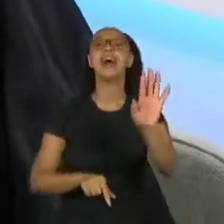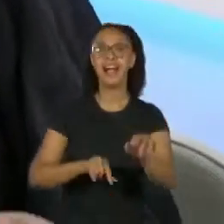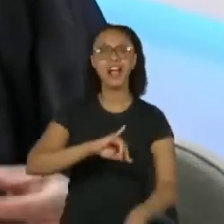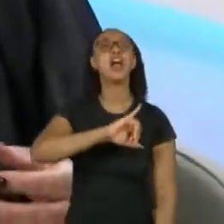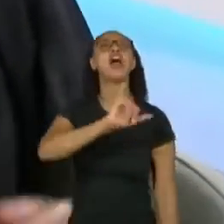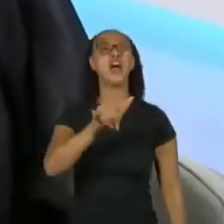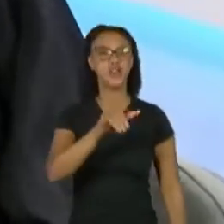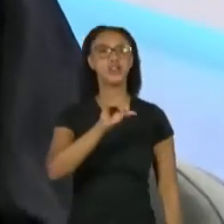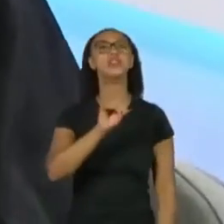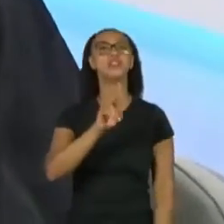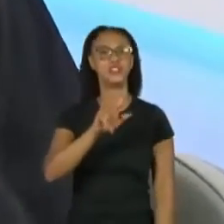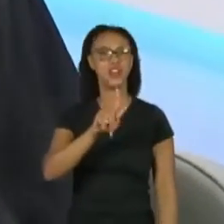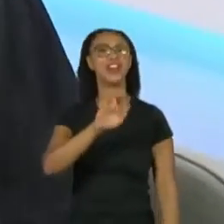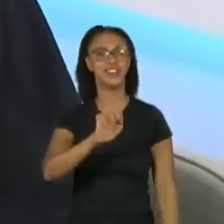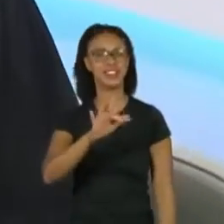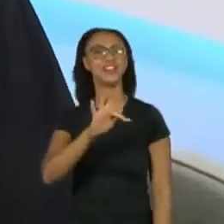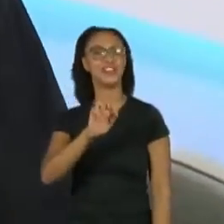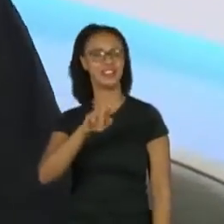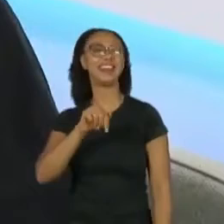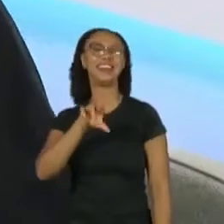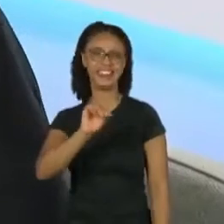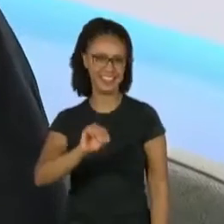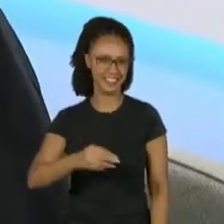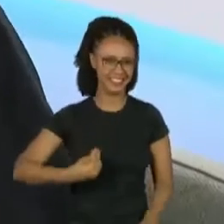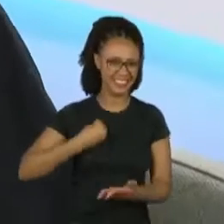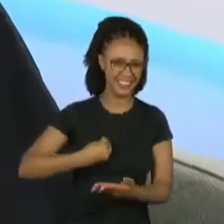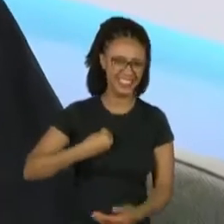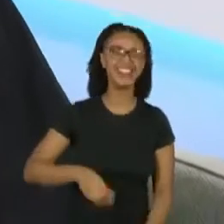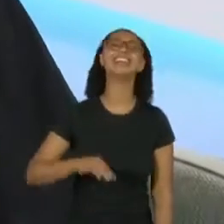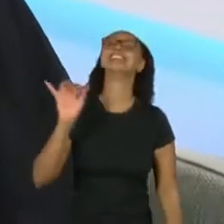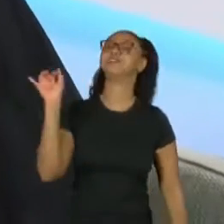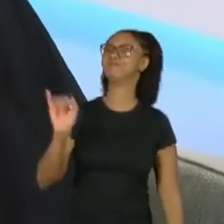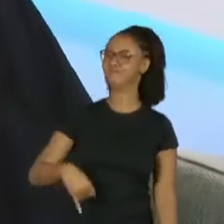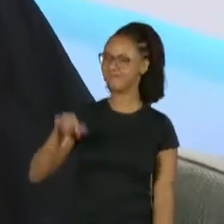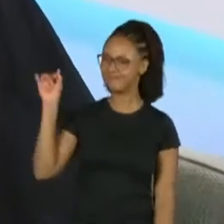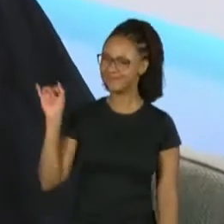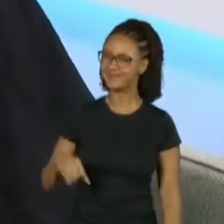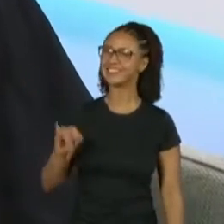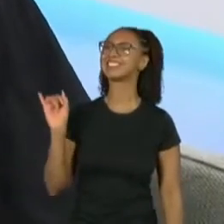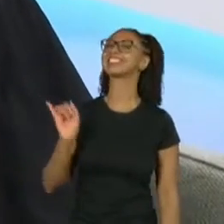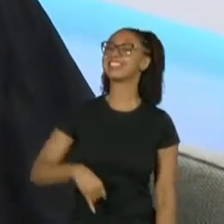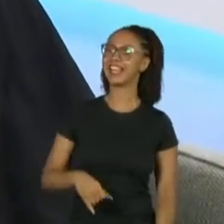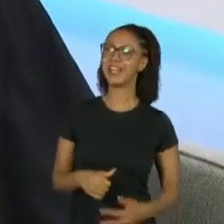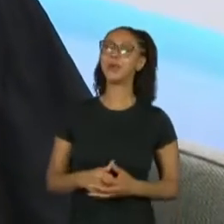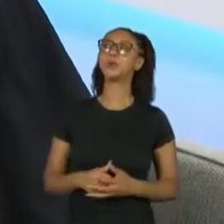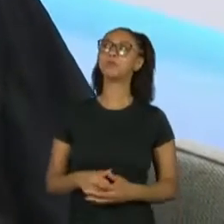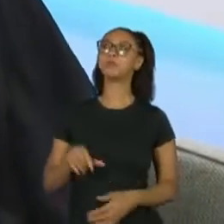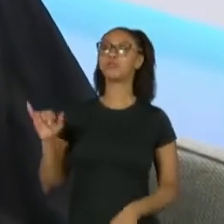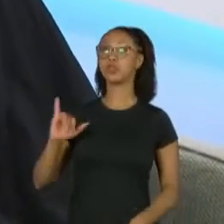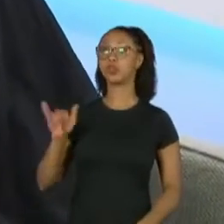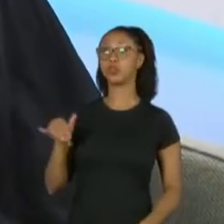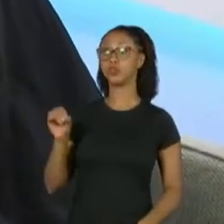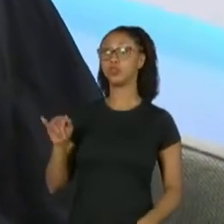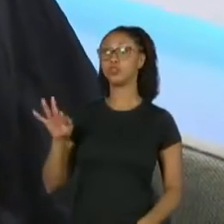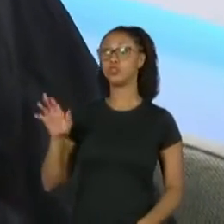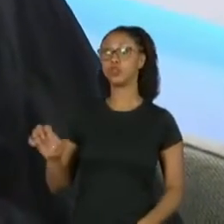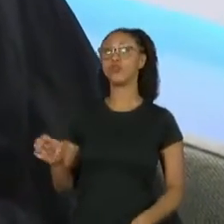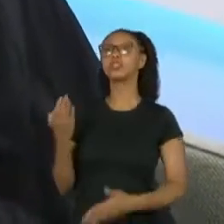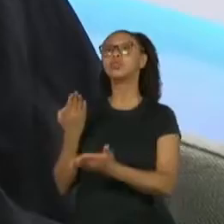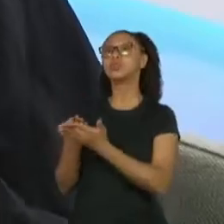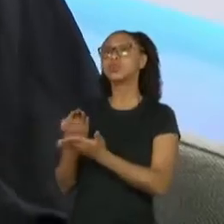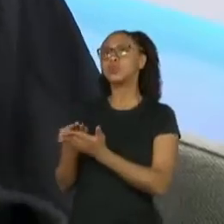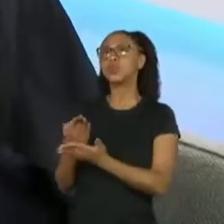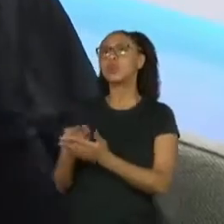Fernando, Jorginho Fernando, uma vez, ele estudava no tablado, né?